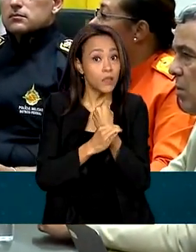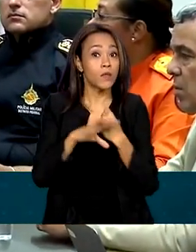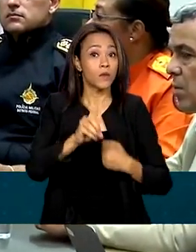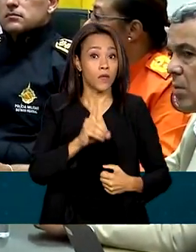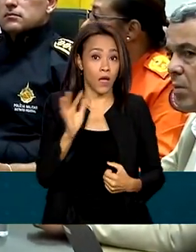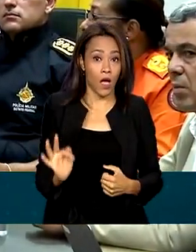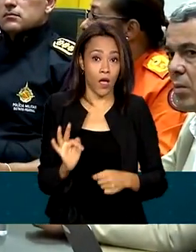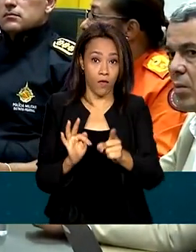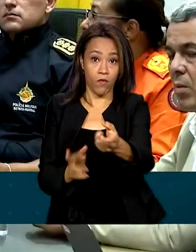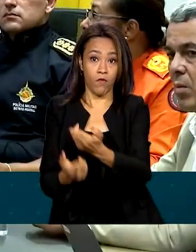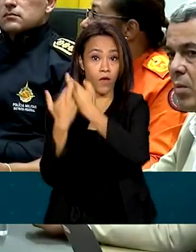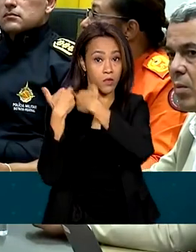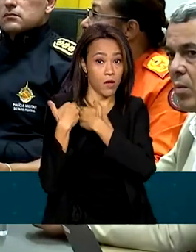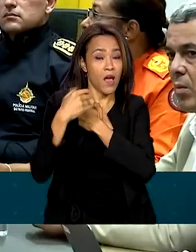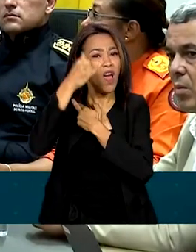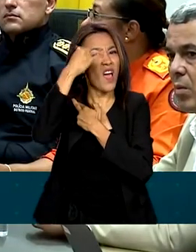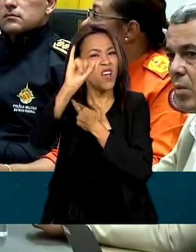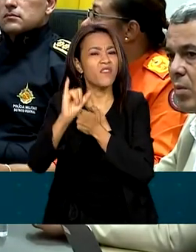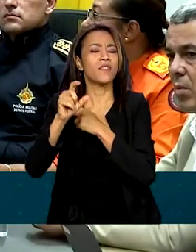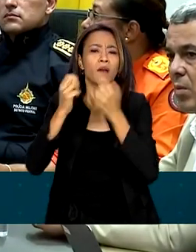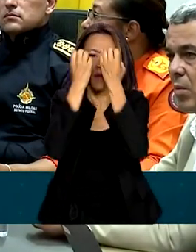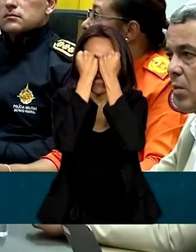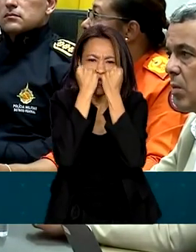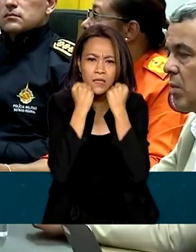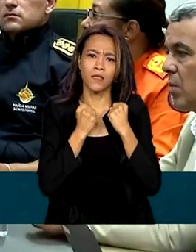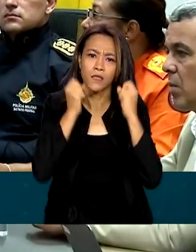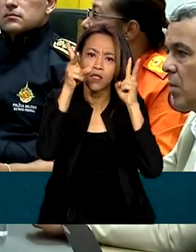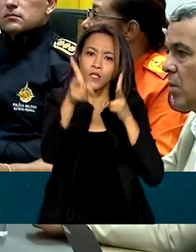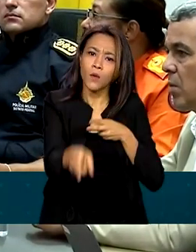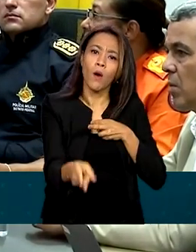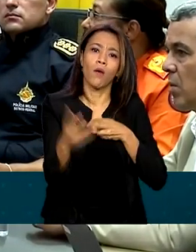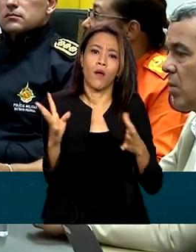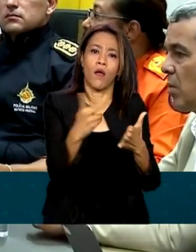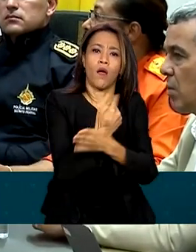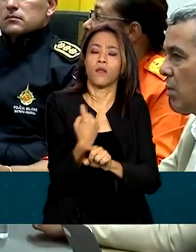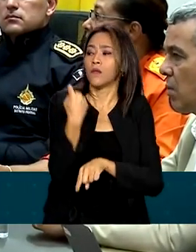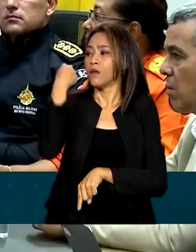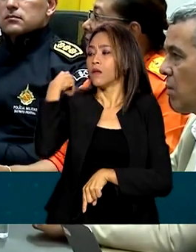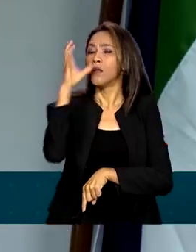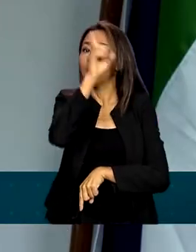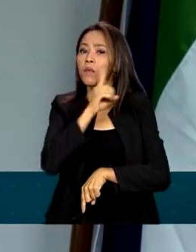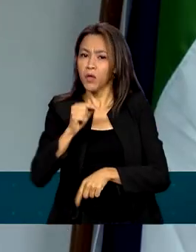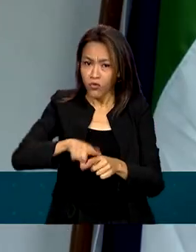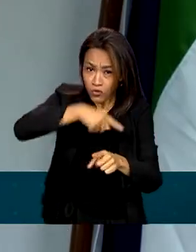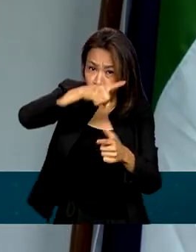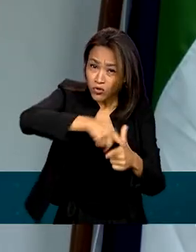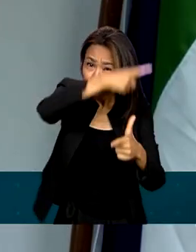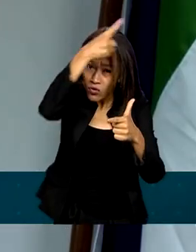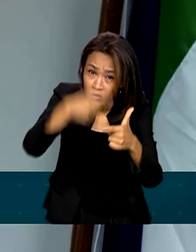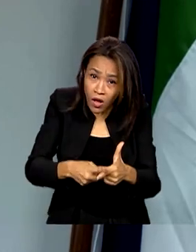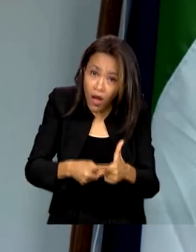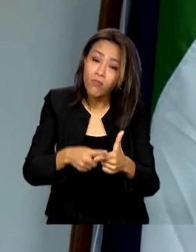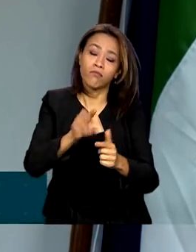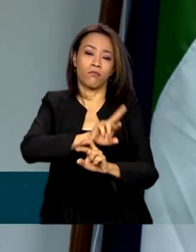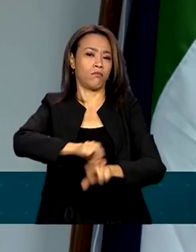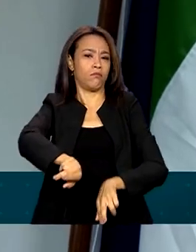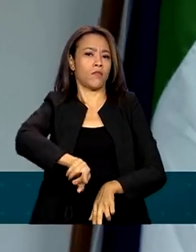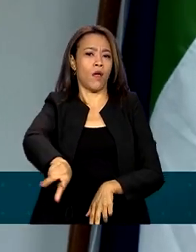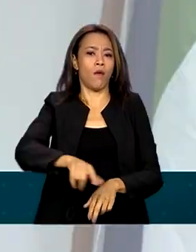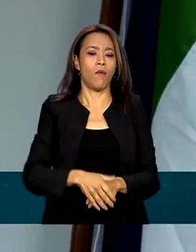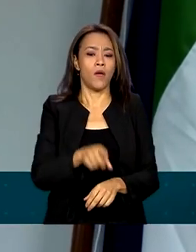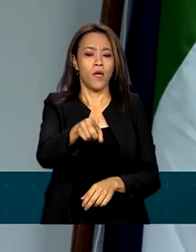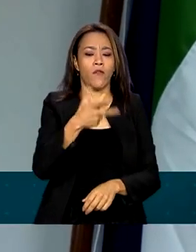garantir que atos de terrorismo, como os de domingo, não vão mais acontecer. Não há hipótese de se